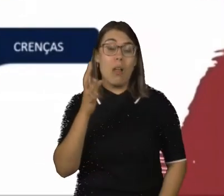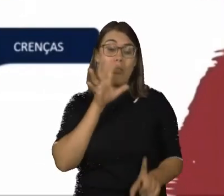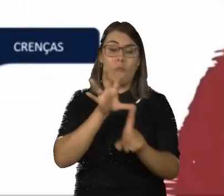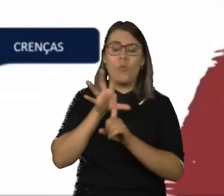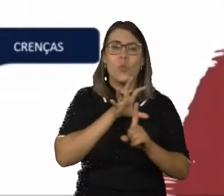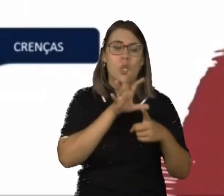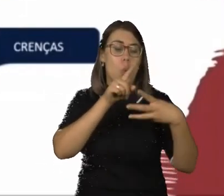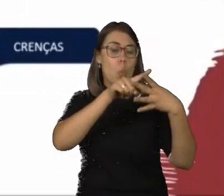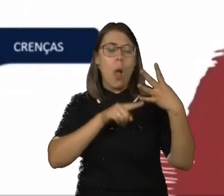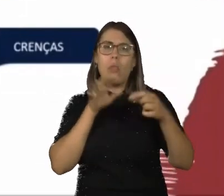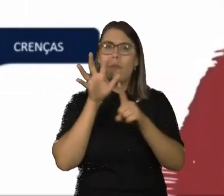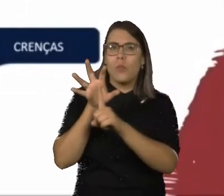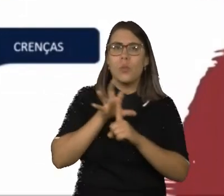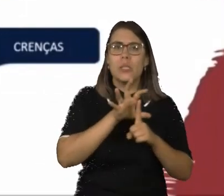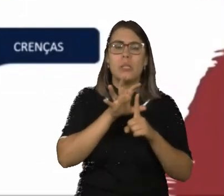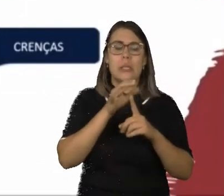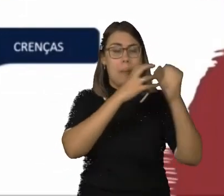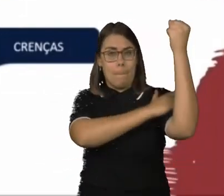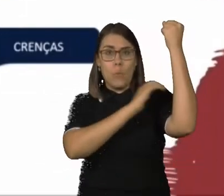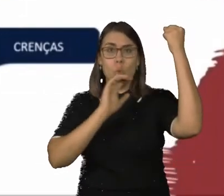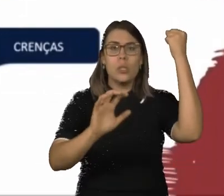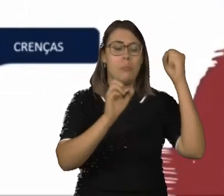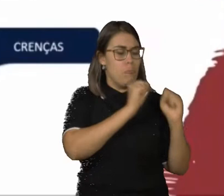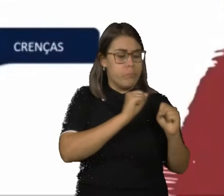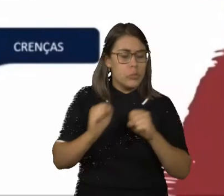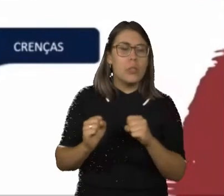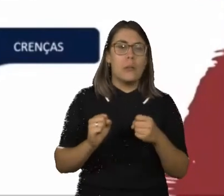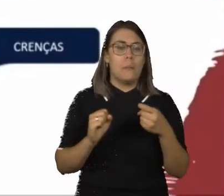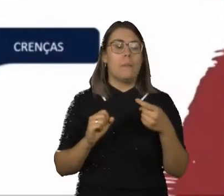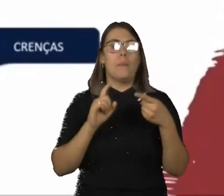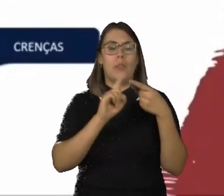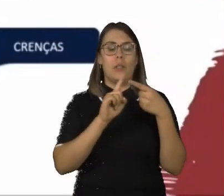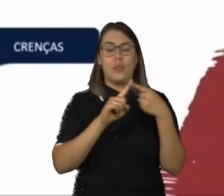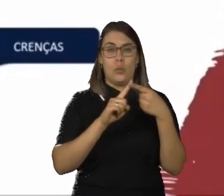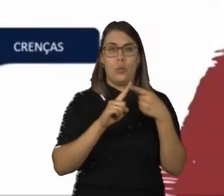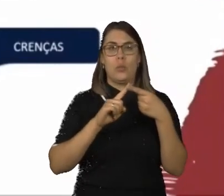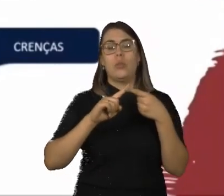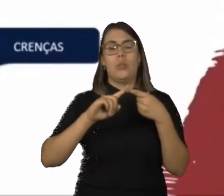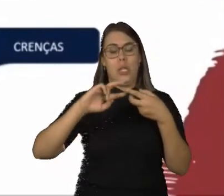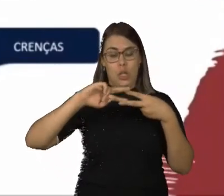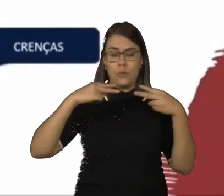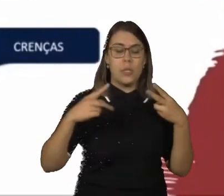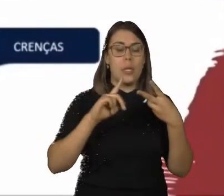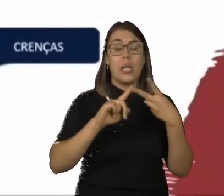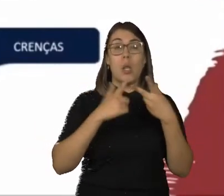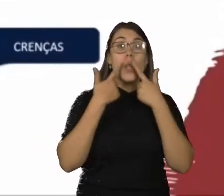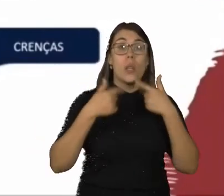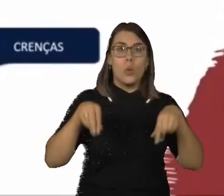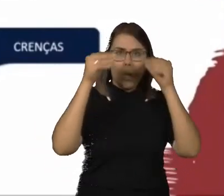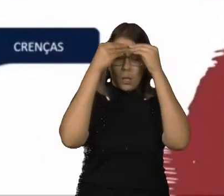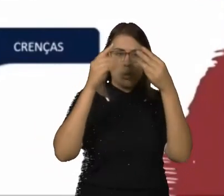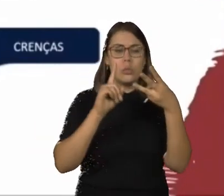Tudo, o meu empoderamento ou a minha falta de poder interno vem daqui. A nossa fisiologia, que foi falado já, a nossa linguagem,